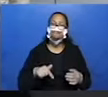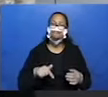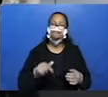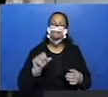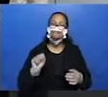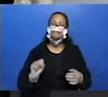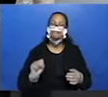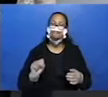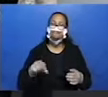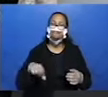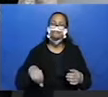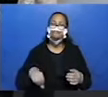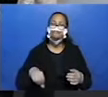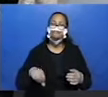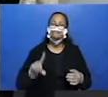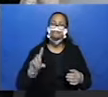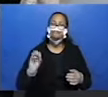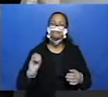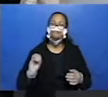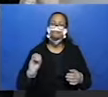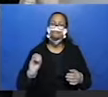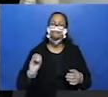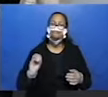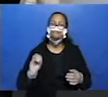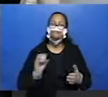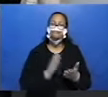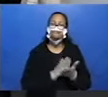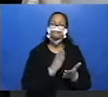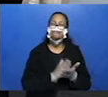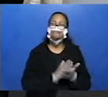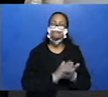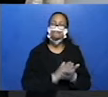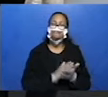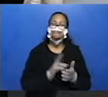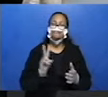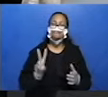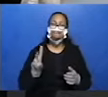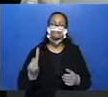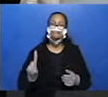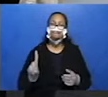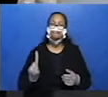8, 9 e 10. Da página 21.